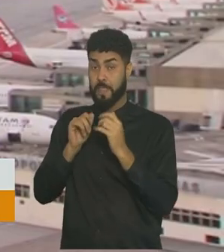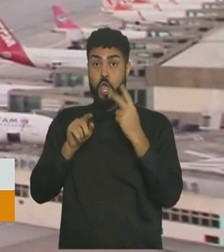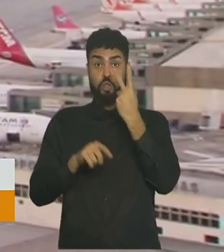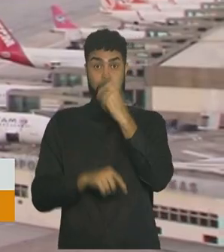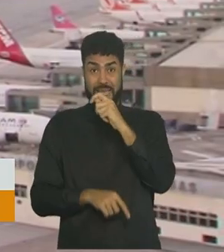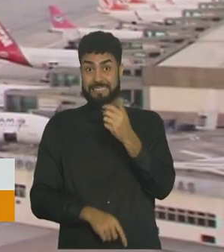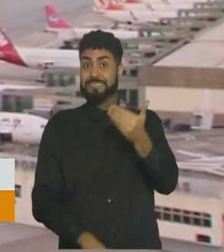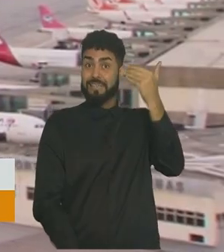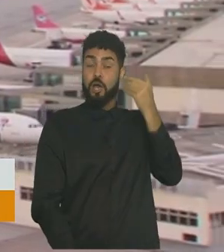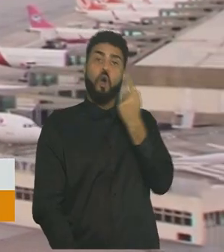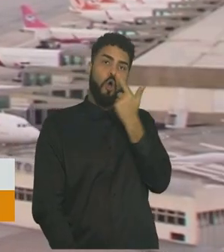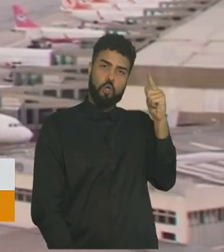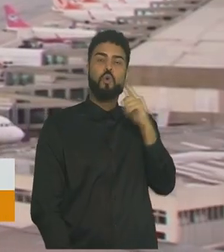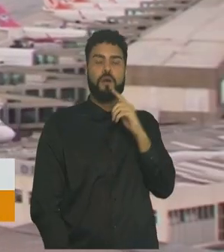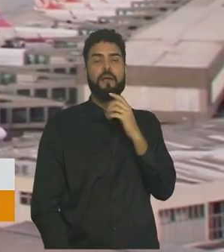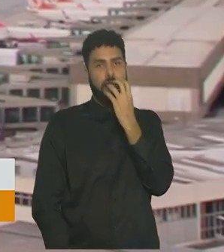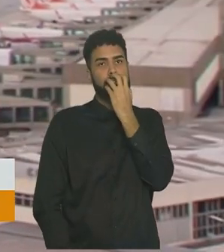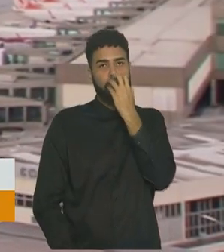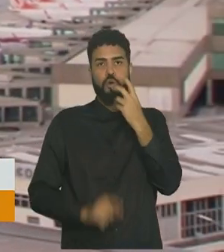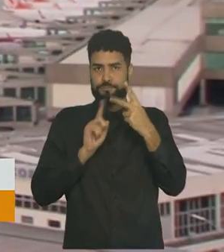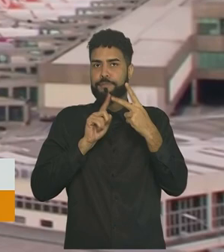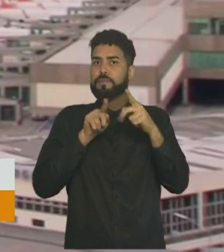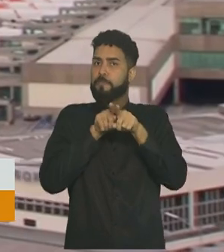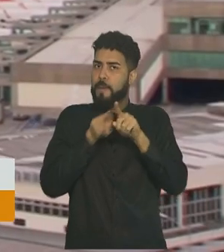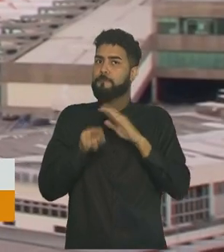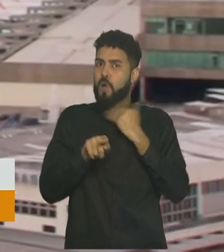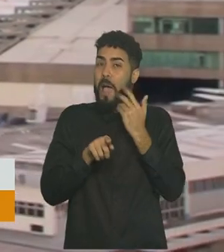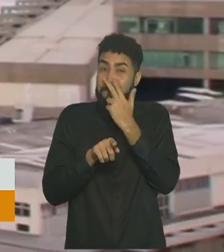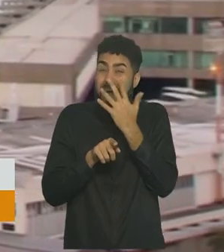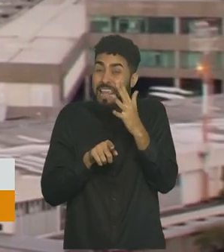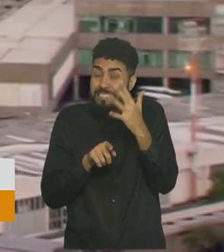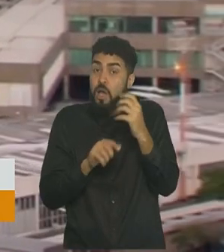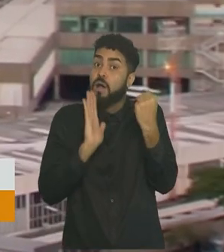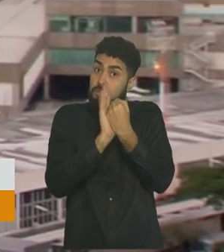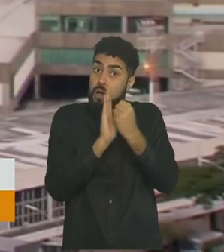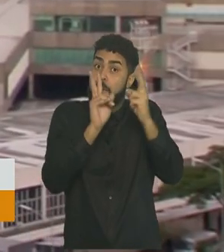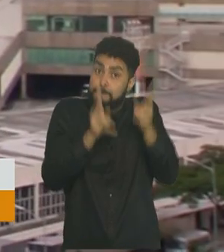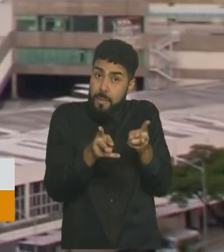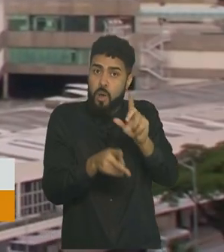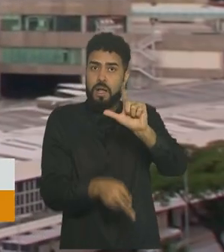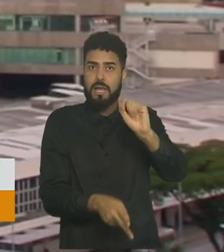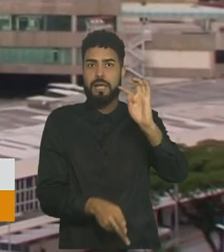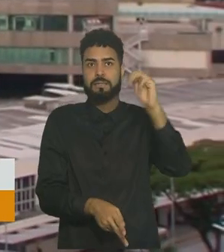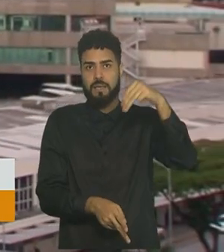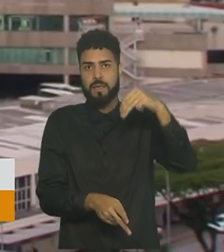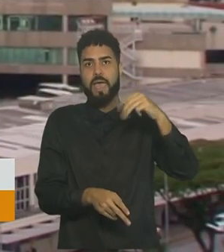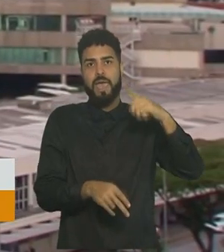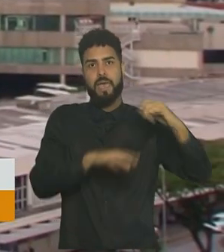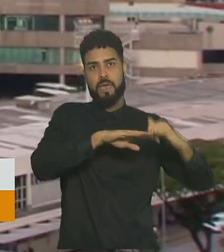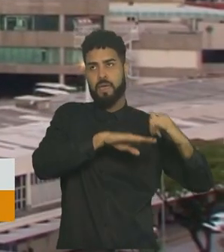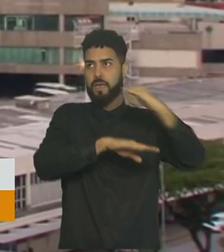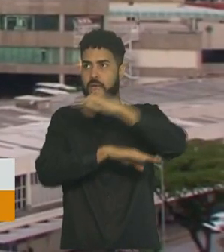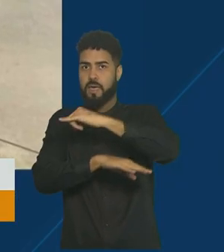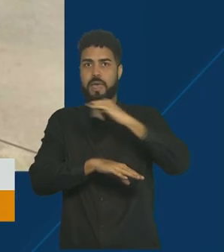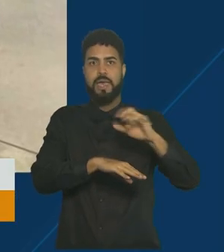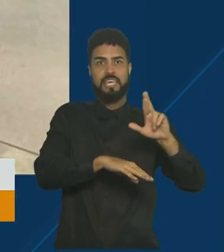outro cachorro também morreu sob condições parecidas na mesma companhia aérea num voo entre Rio de Janeiro e São Paulo. Por causa